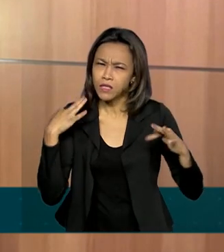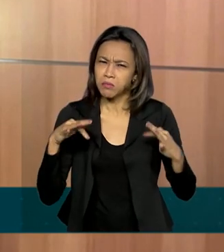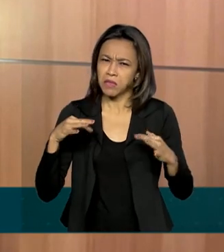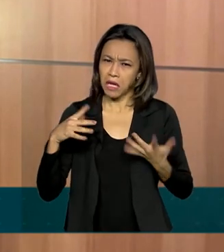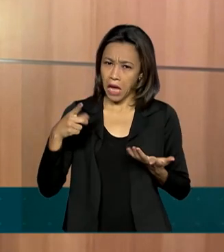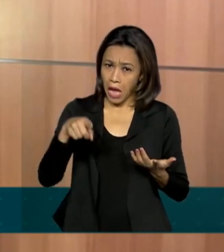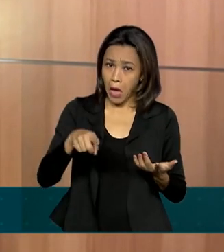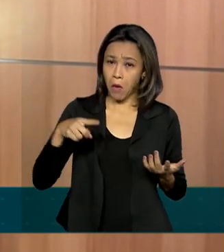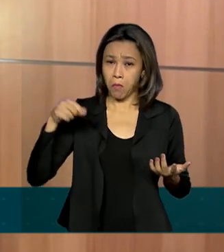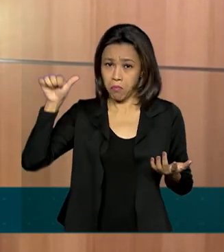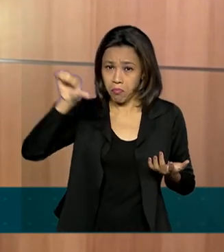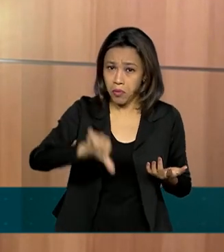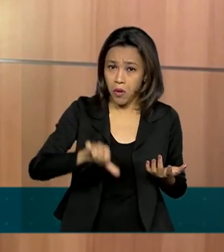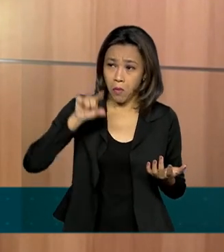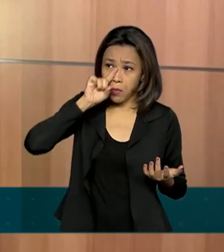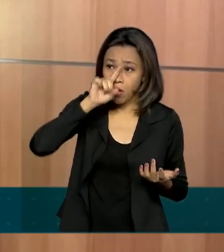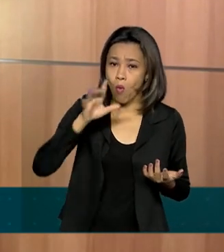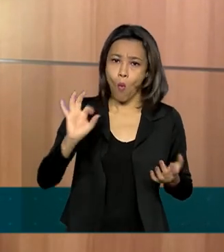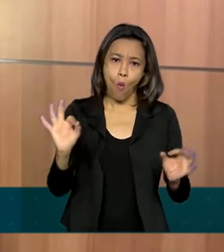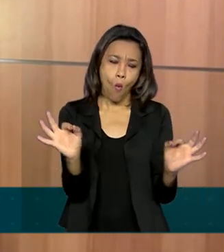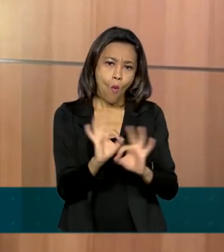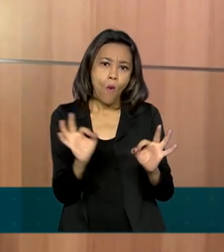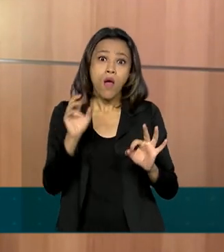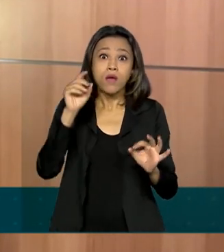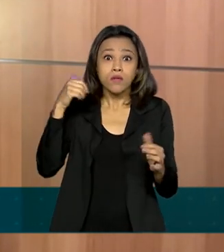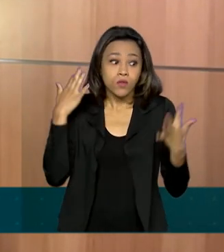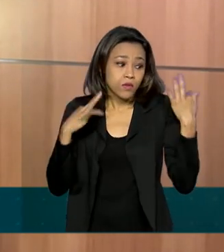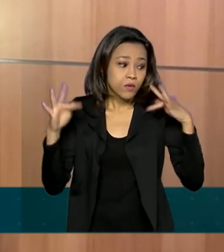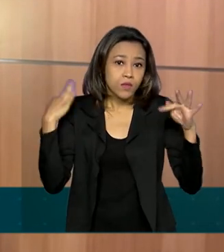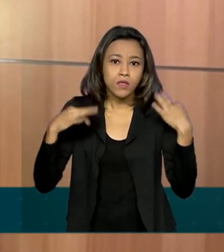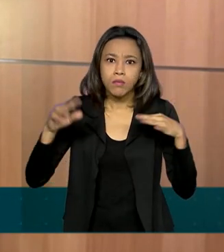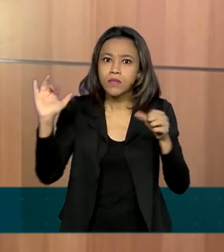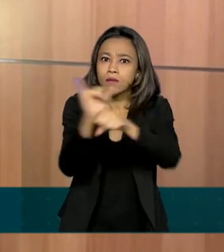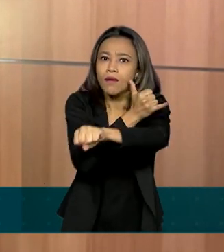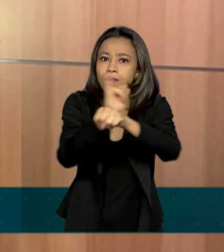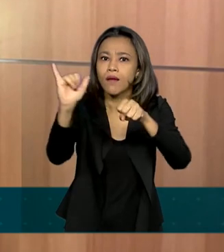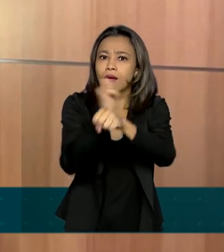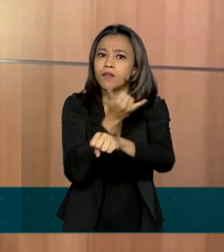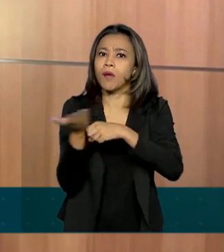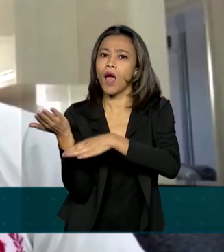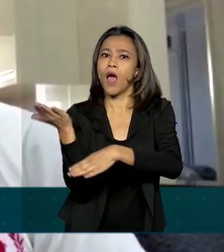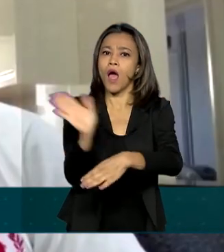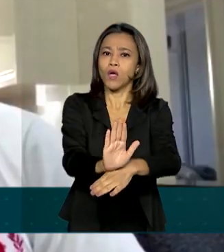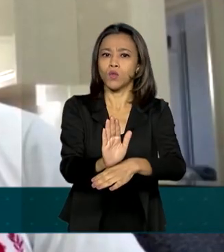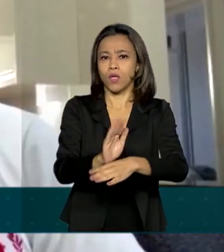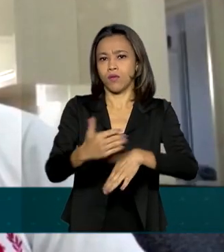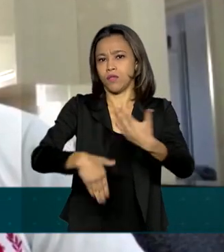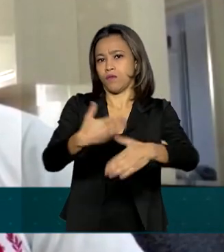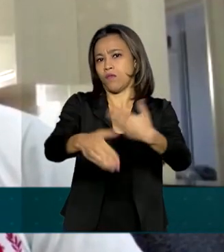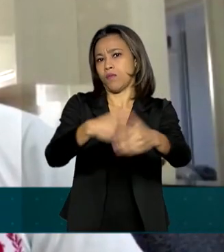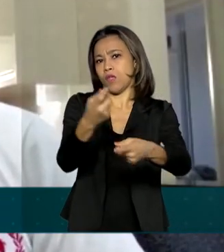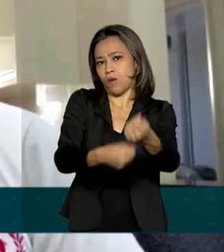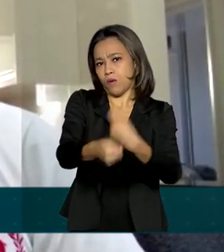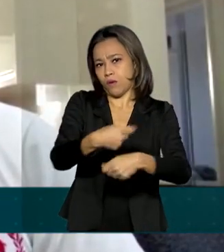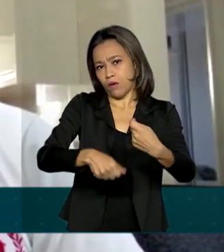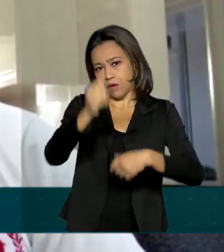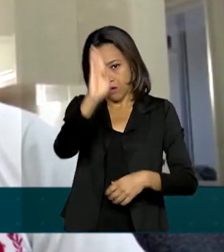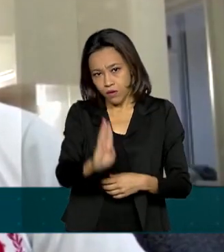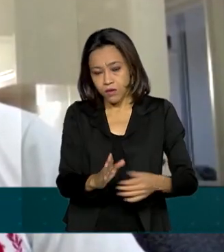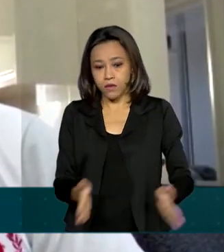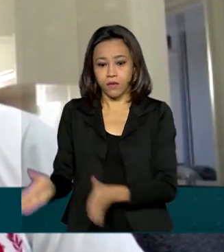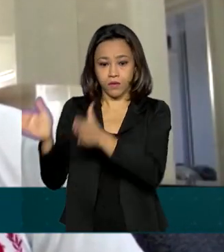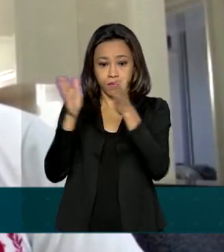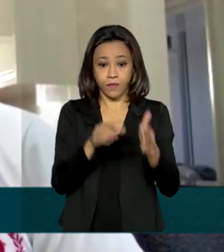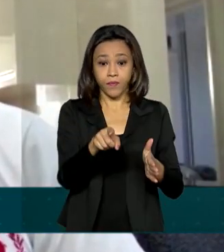vilão dessa história e terá um papel estratégico no crescimento econômico do nosso Brasil. A BH acredita que